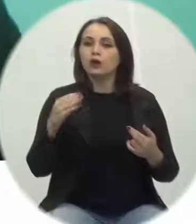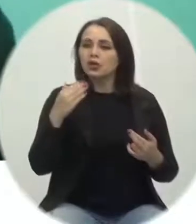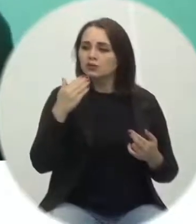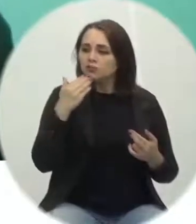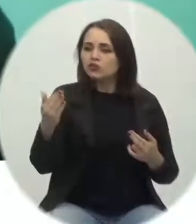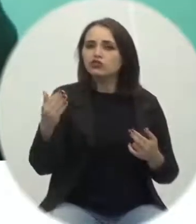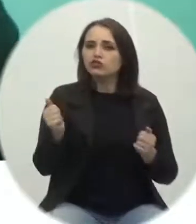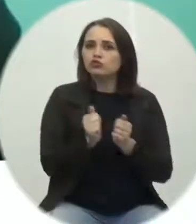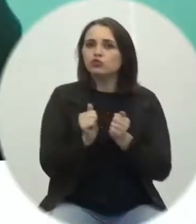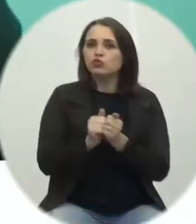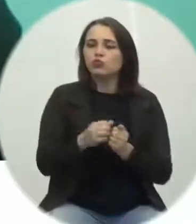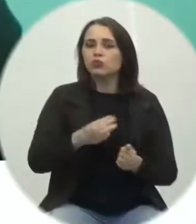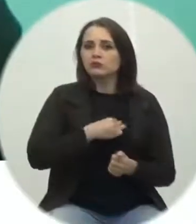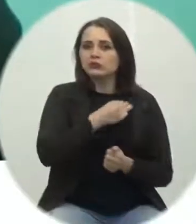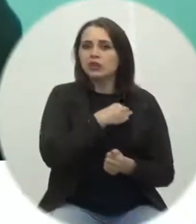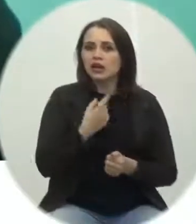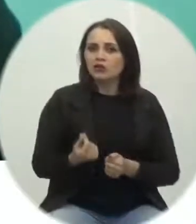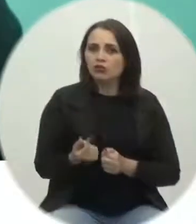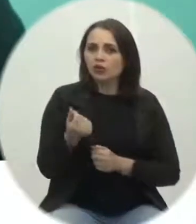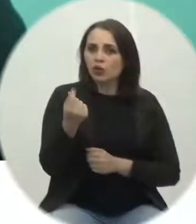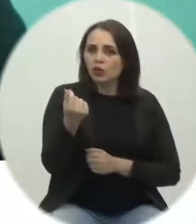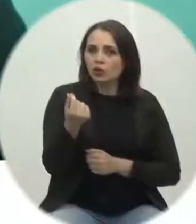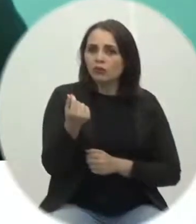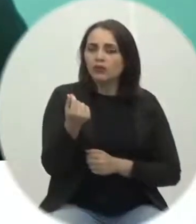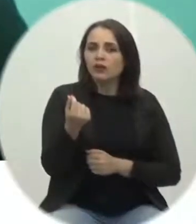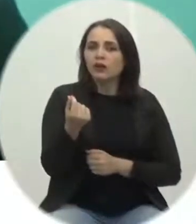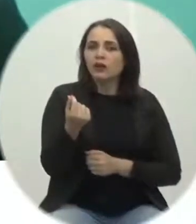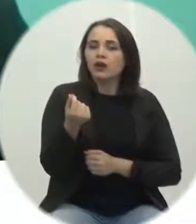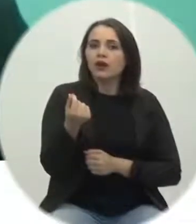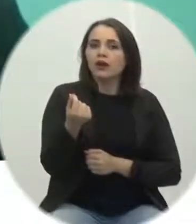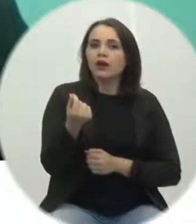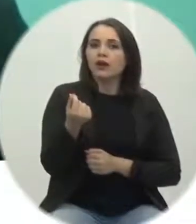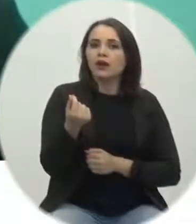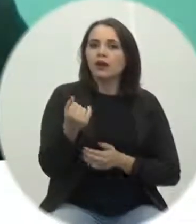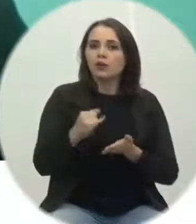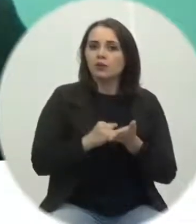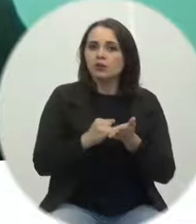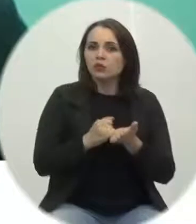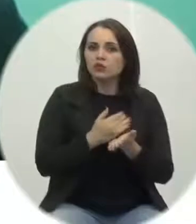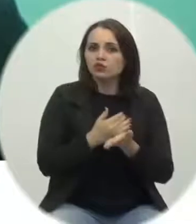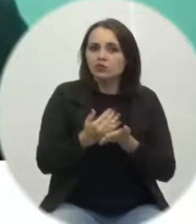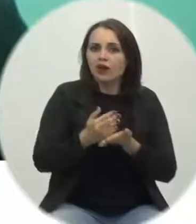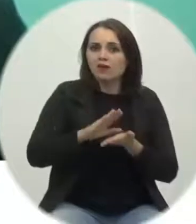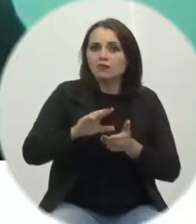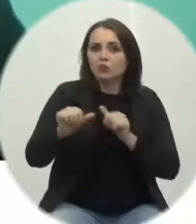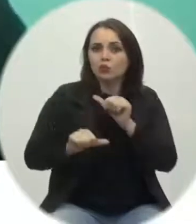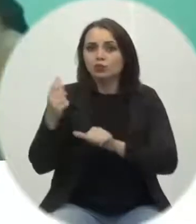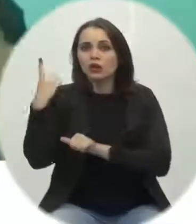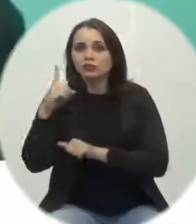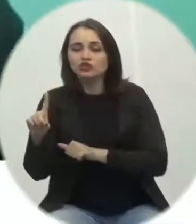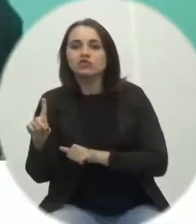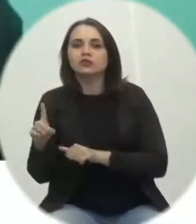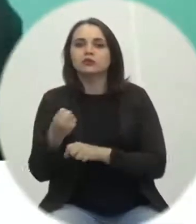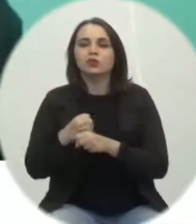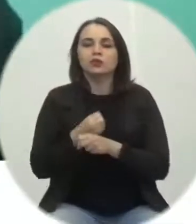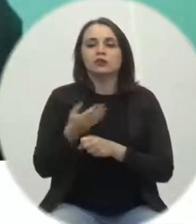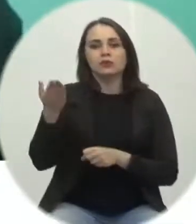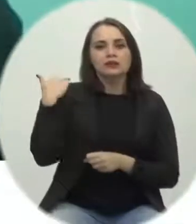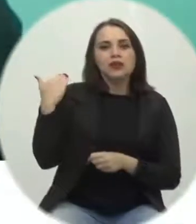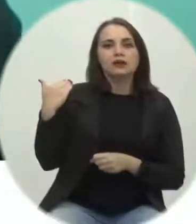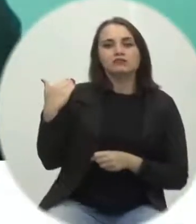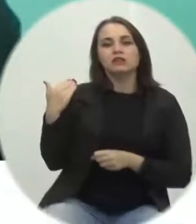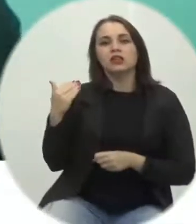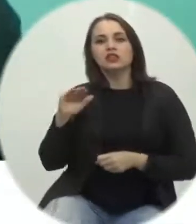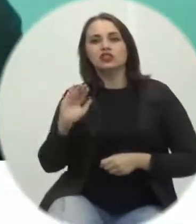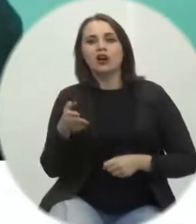Economia no adiamento do início de pagamento do Pronamp do ano passado que estava começando